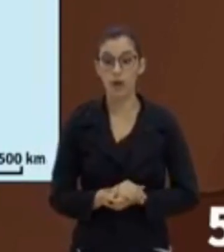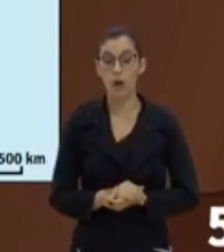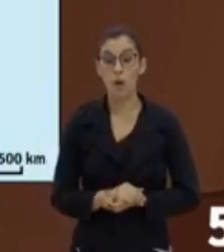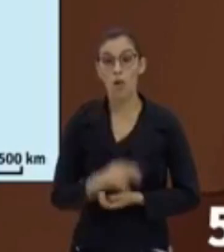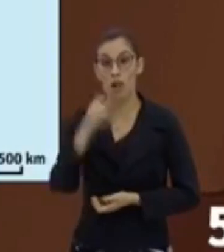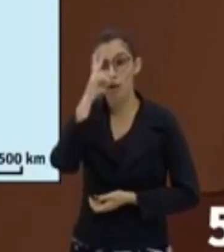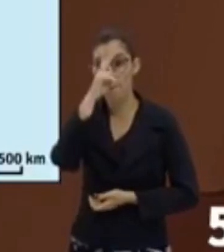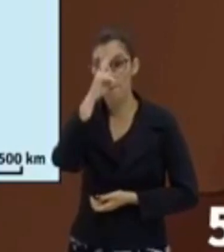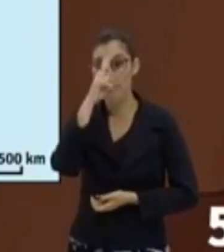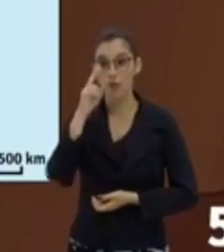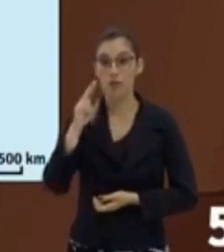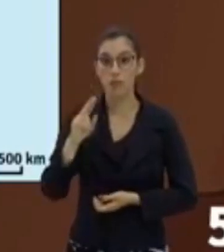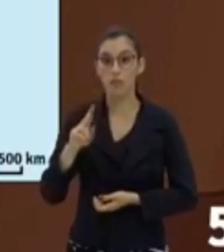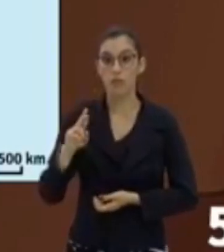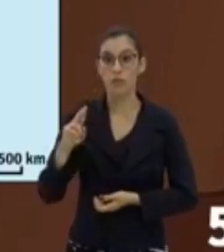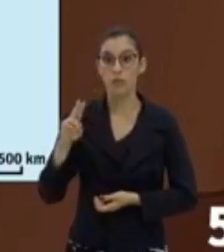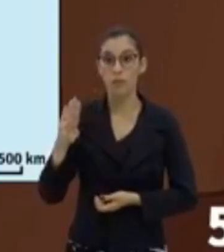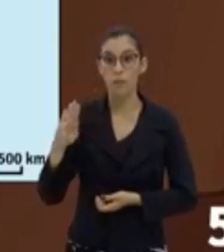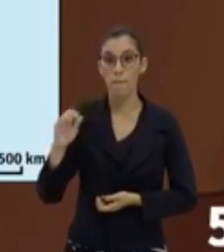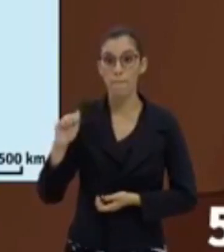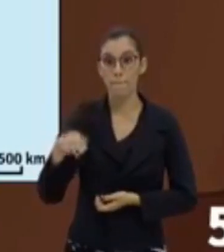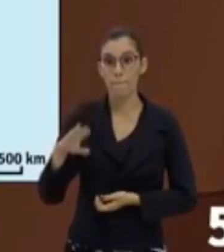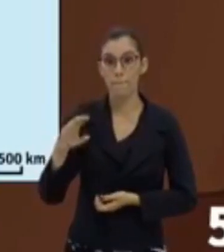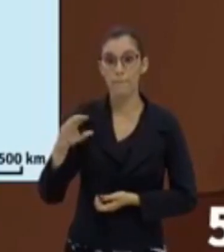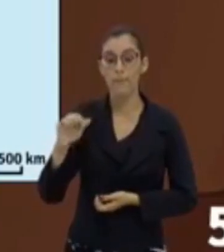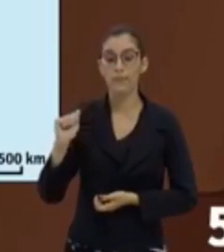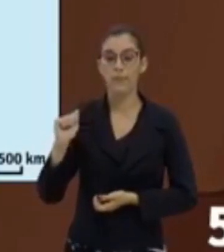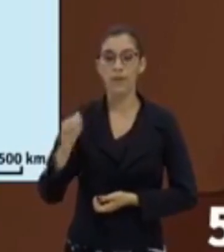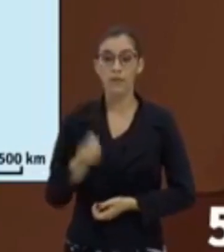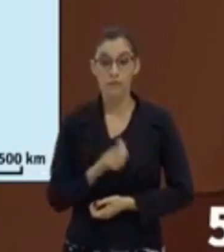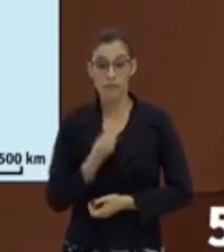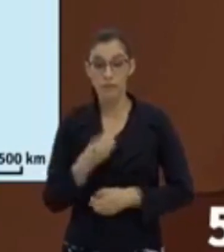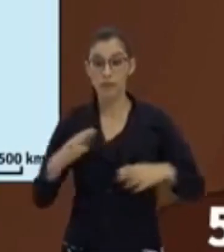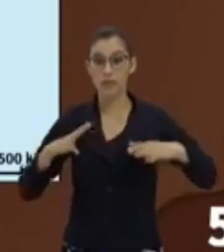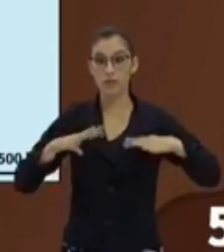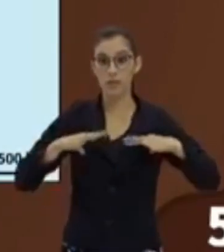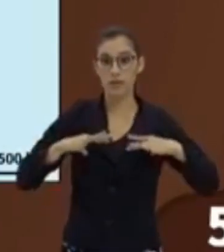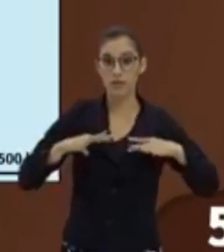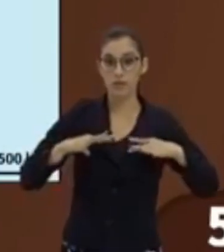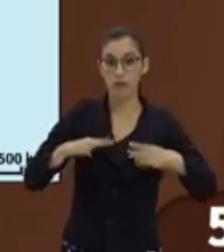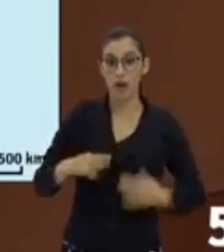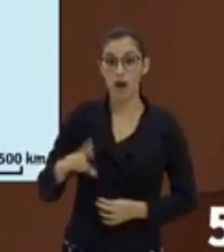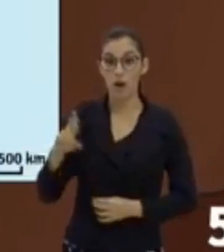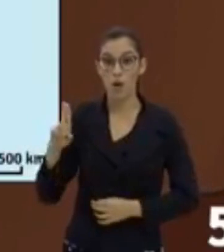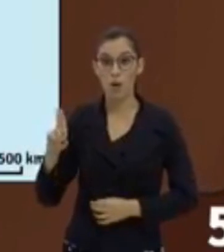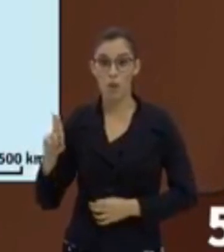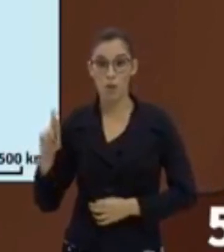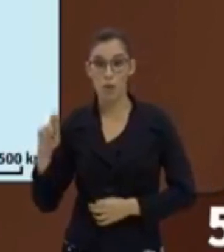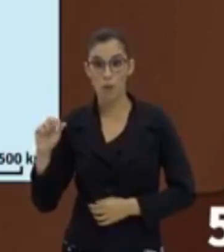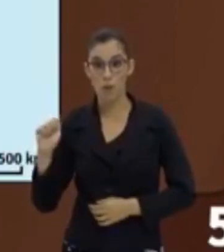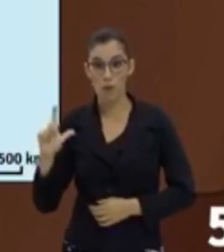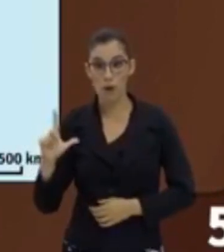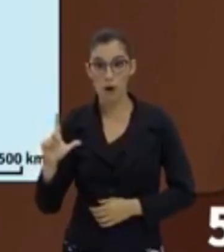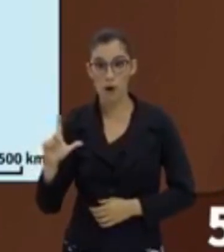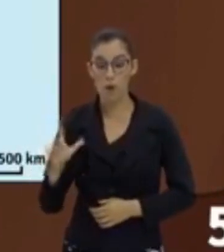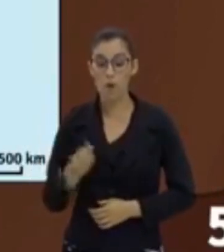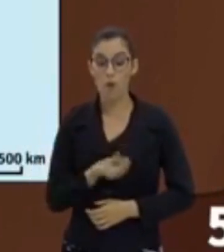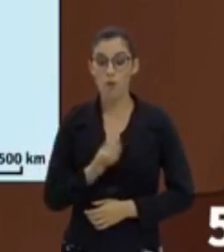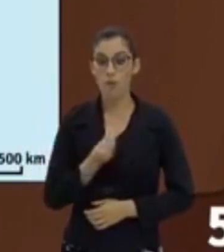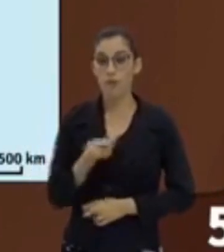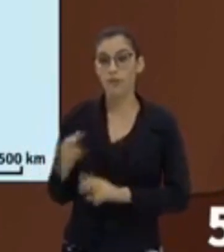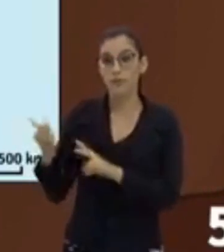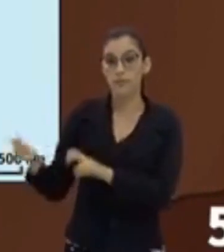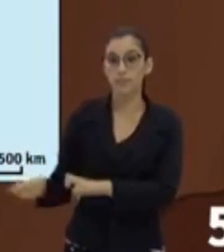população rural é a que vive no campo. Então, observa que aqui nós estamos mostrando a realidade da população